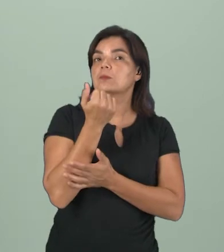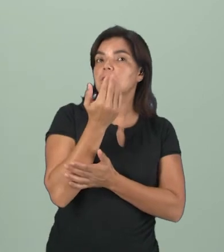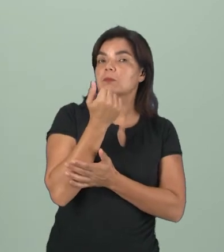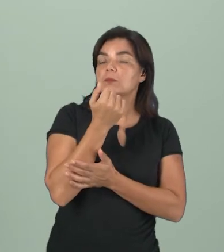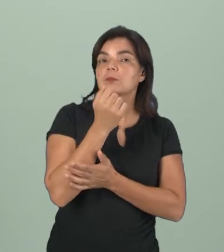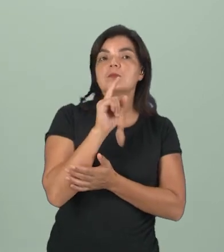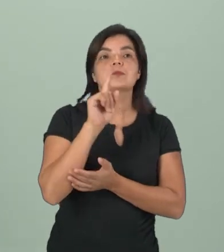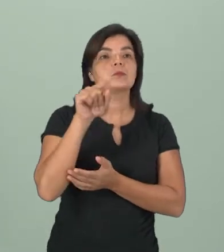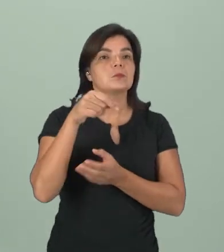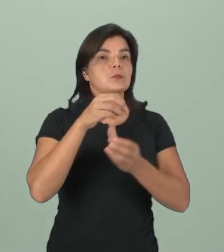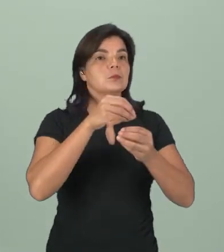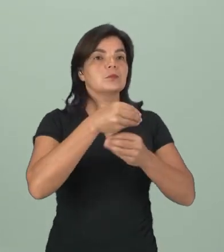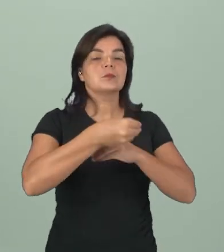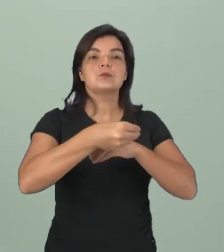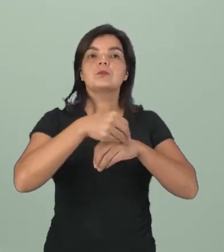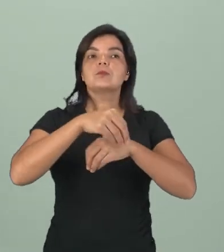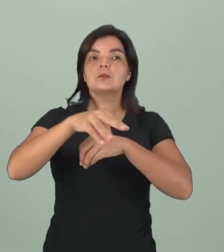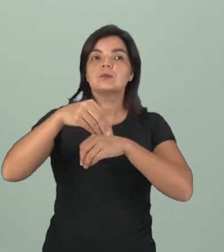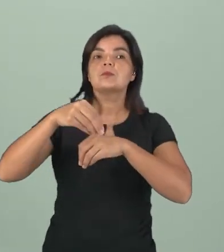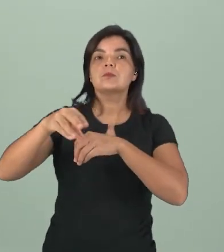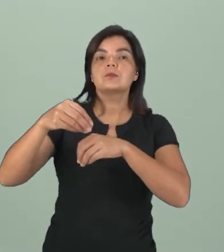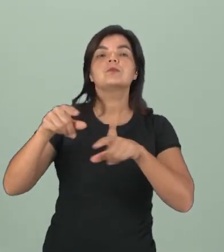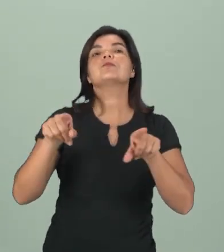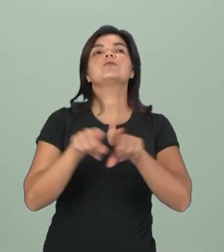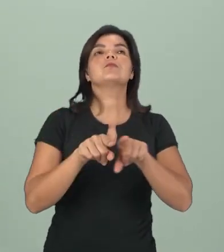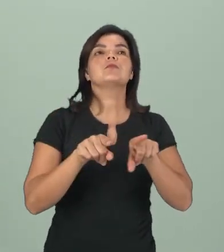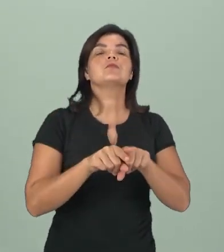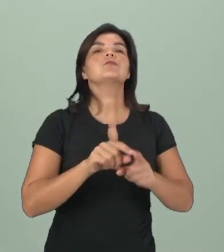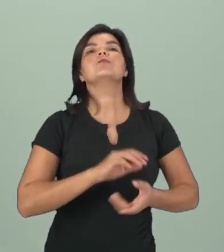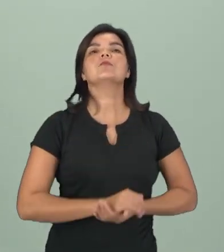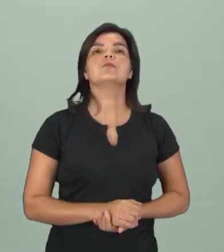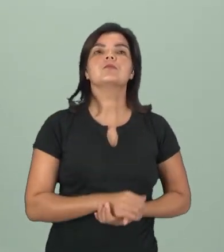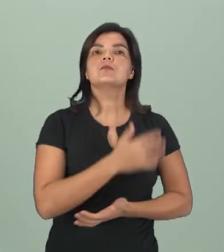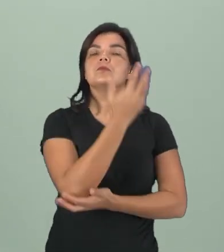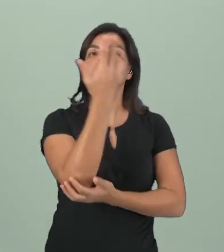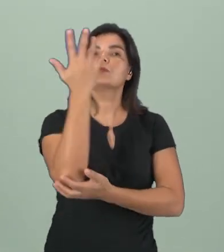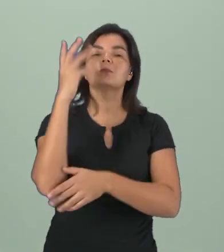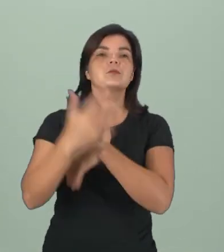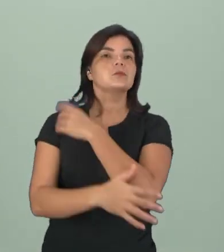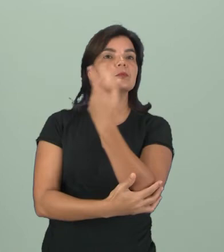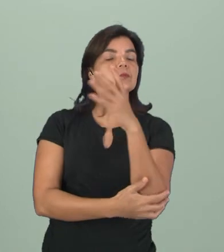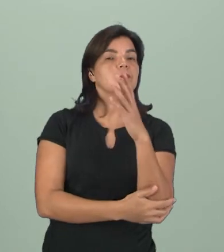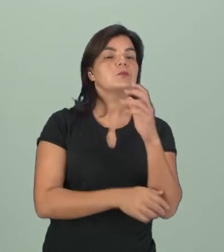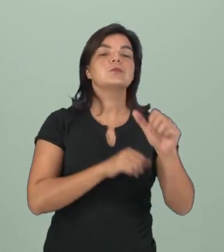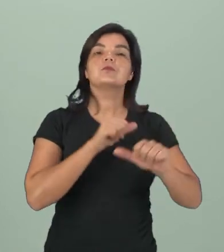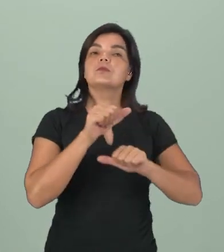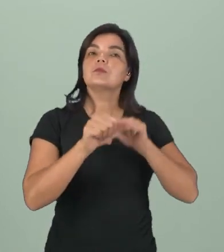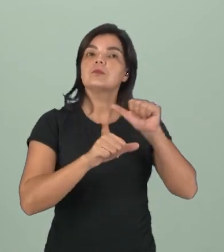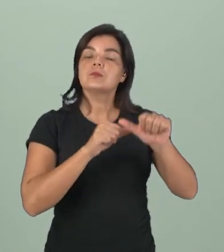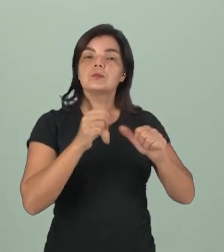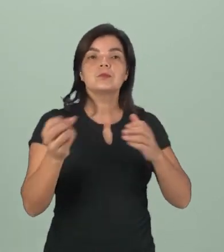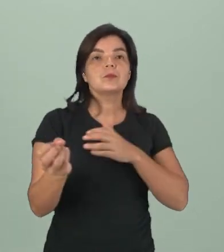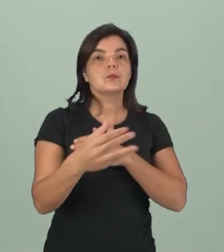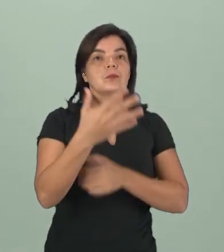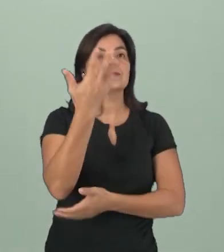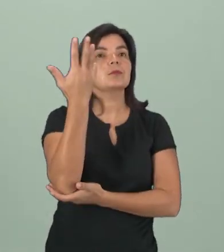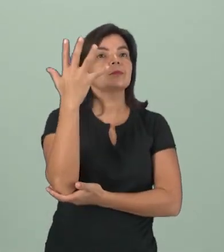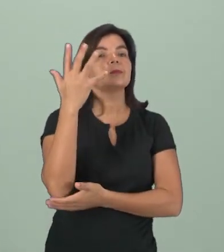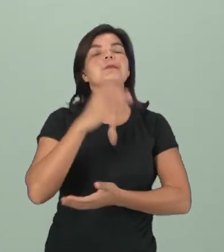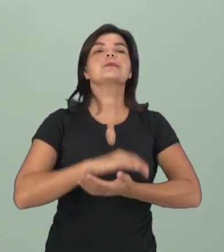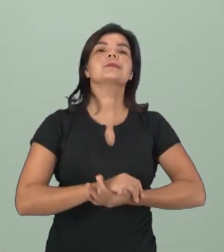os seus frutos ali e vão fazendo essa dispersão na floresta. E acaba gerando novas árvores.